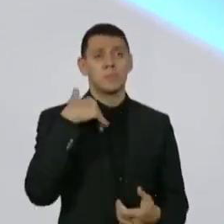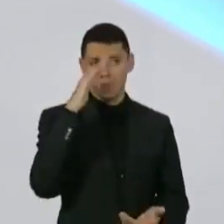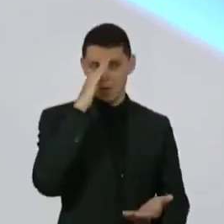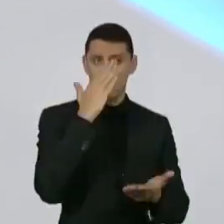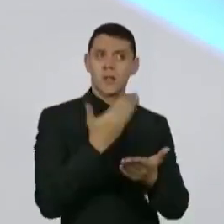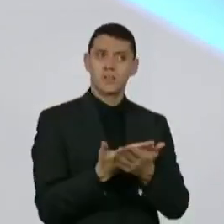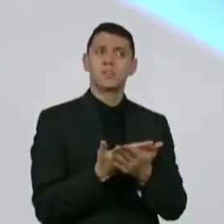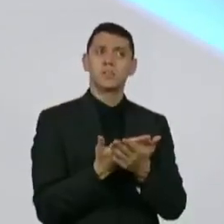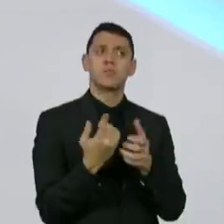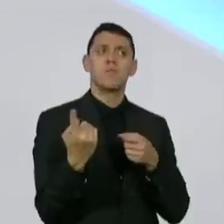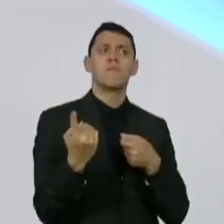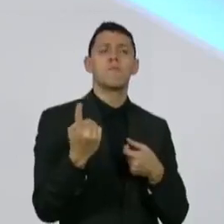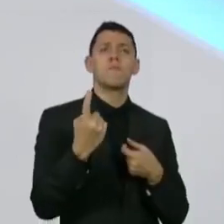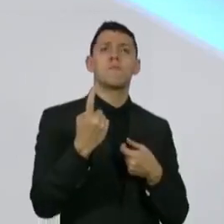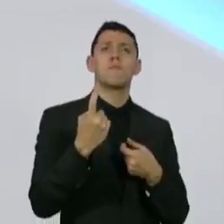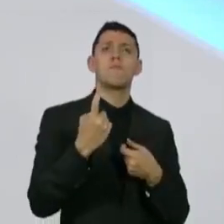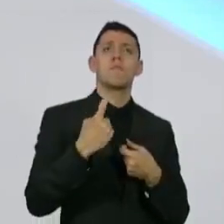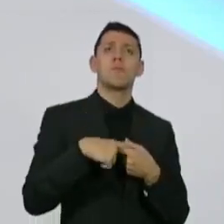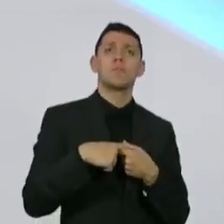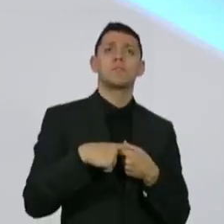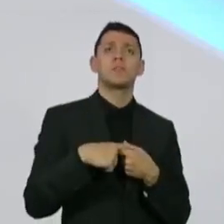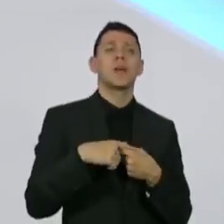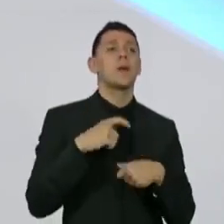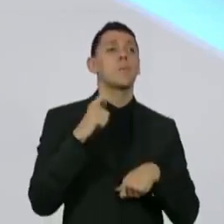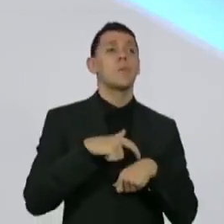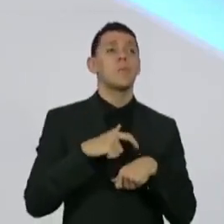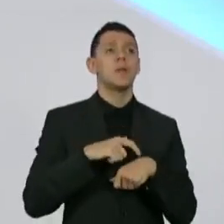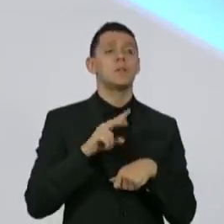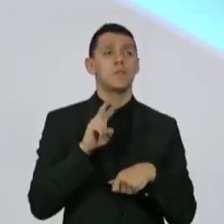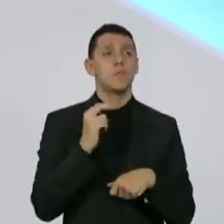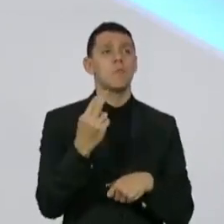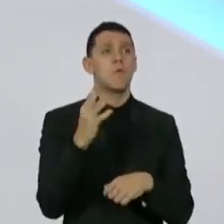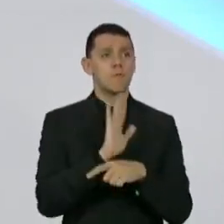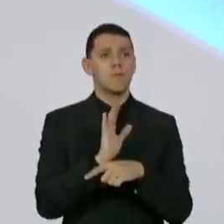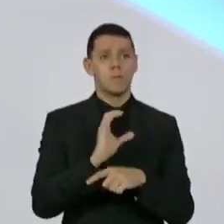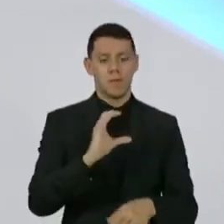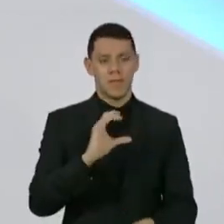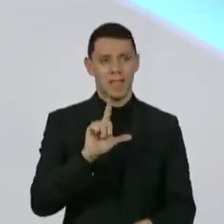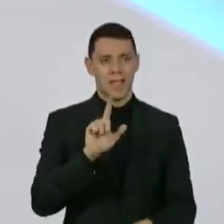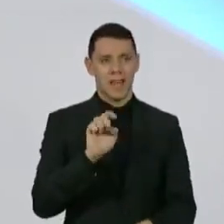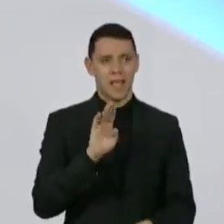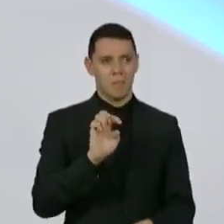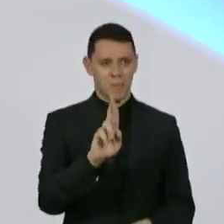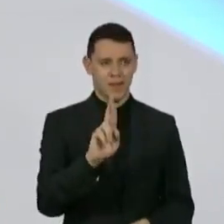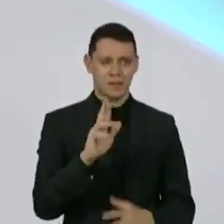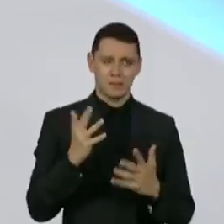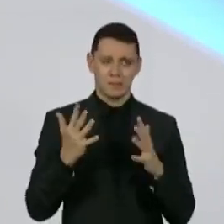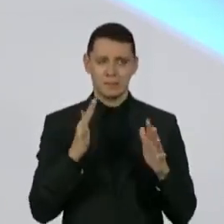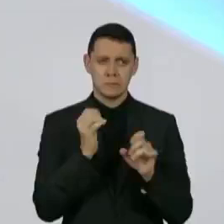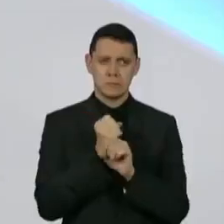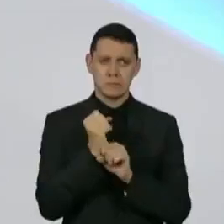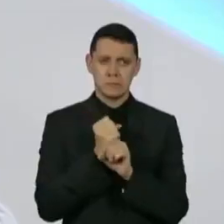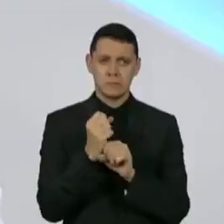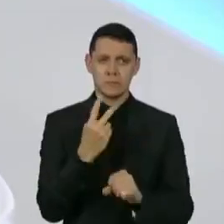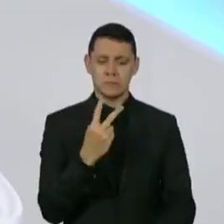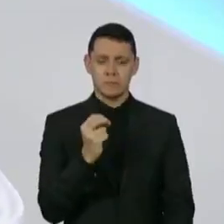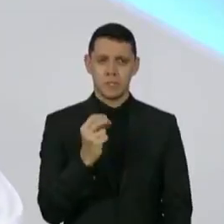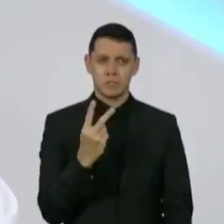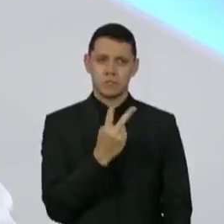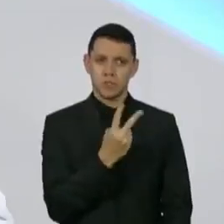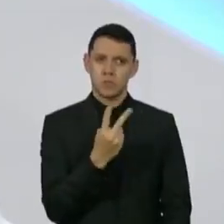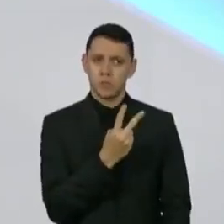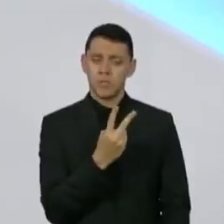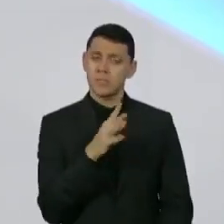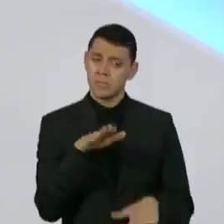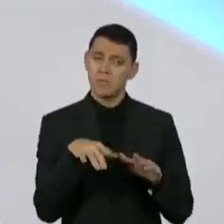voltar quando eu faço o filme do Kleber, que é meados de 22, talvez essa seja uma data boa para a gente